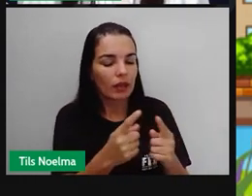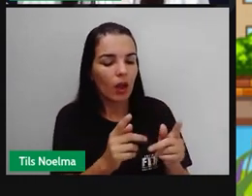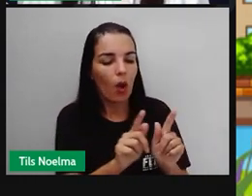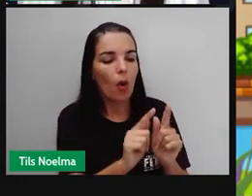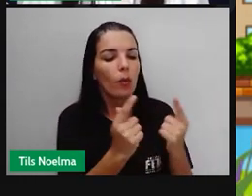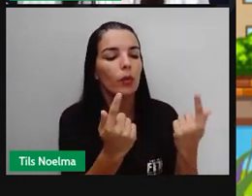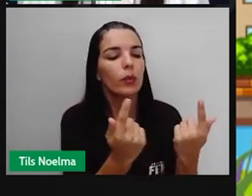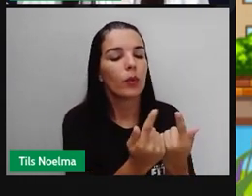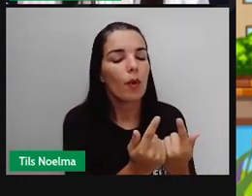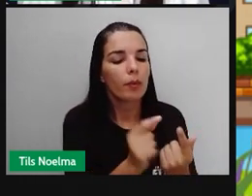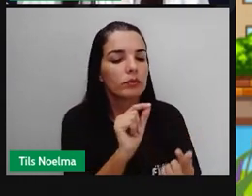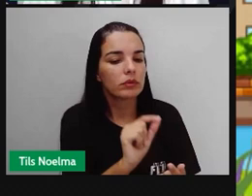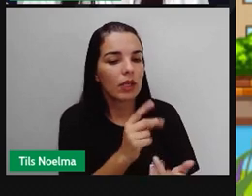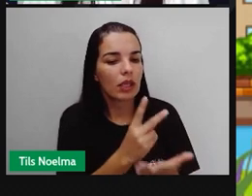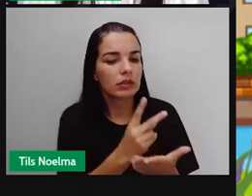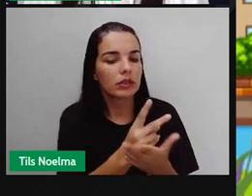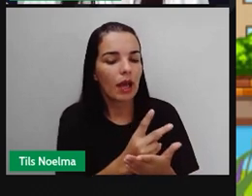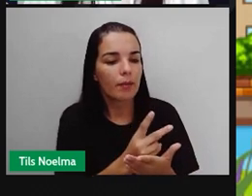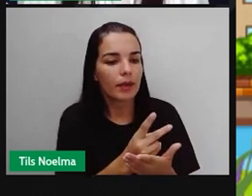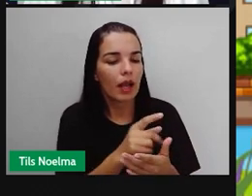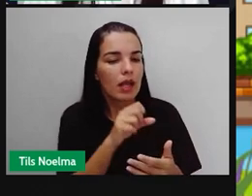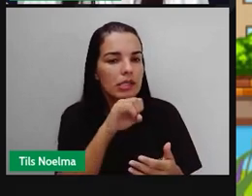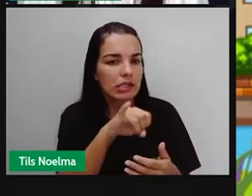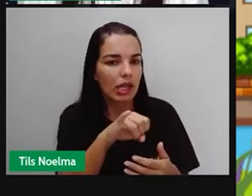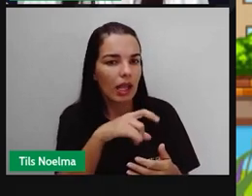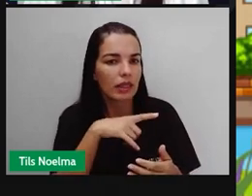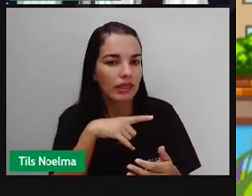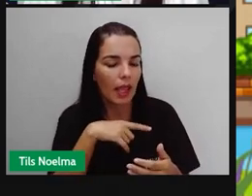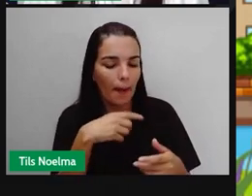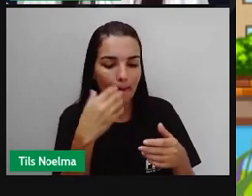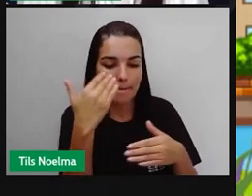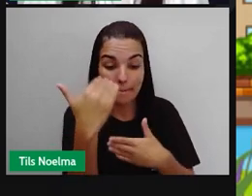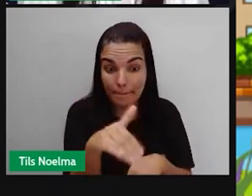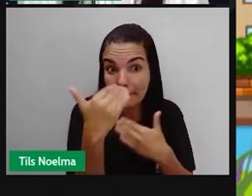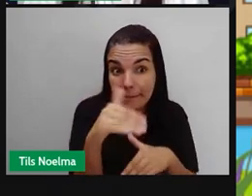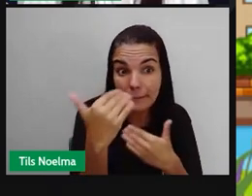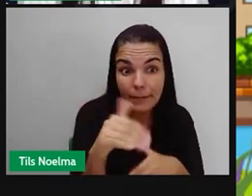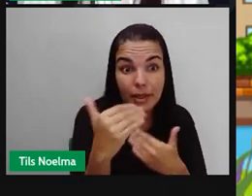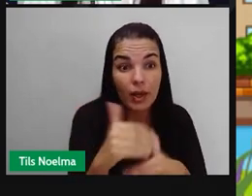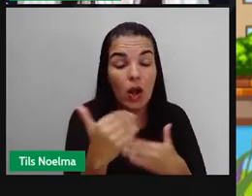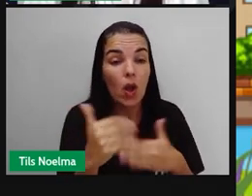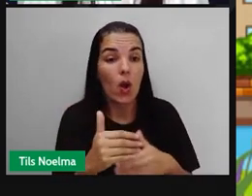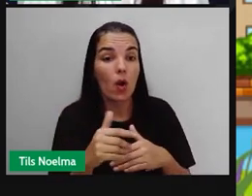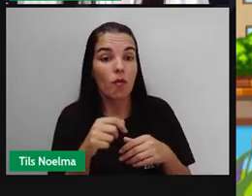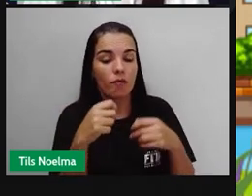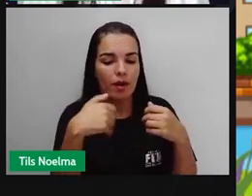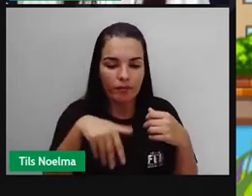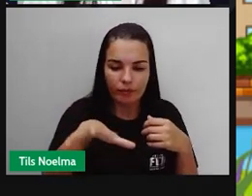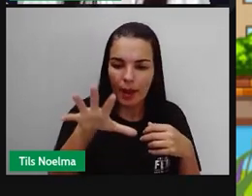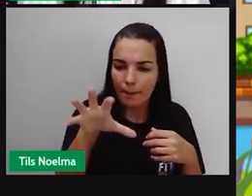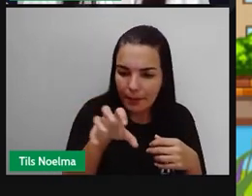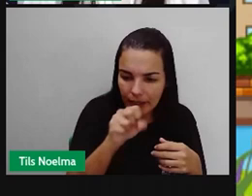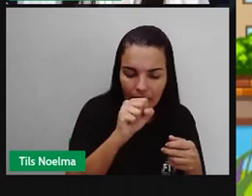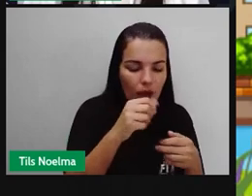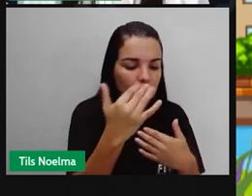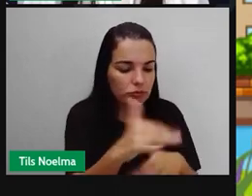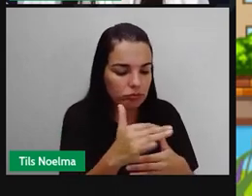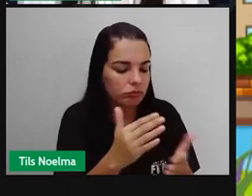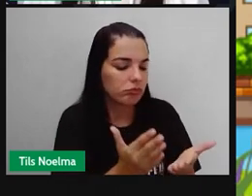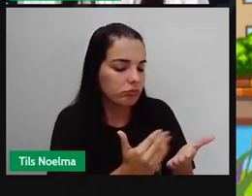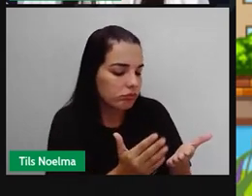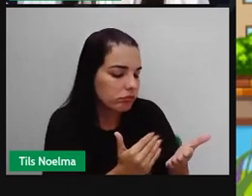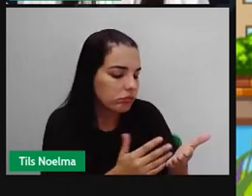geralmente, ele é utilizado, por exemplo, quando vocês vão estudar para uma avaliação, vocês vão pegar o livro ali para fazer uma